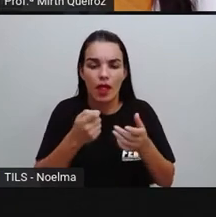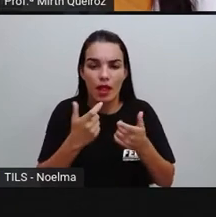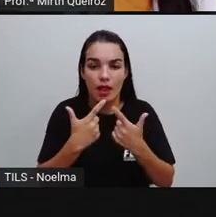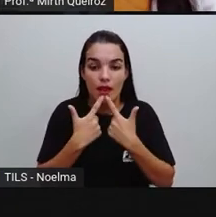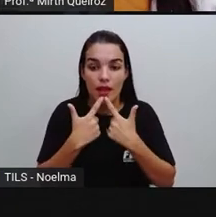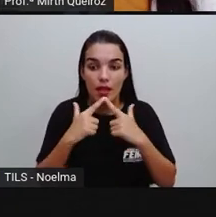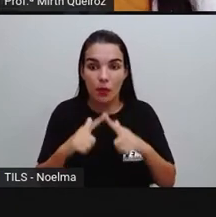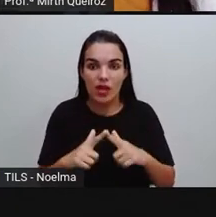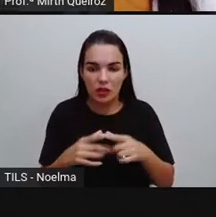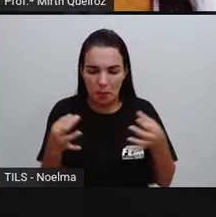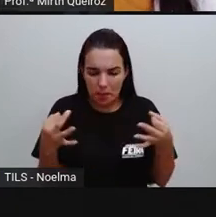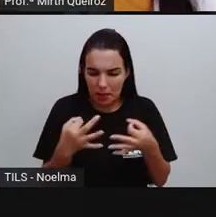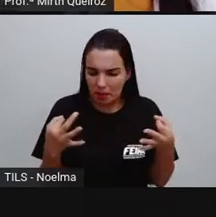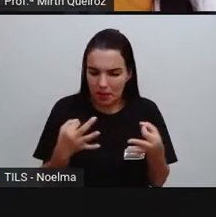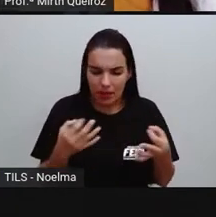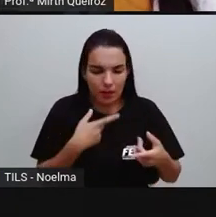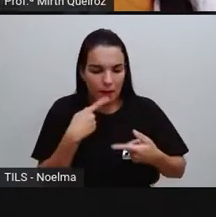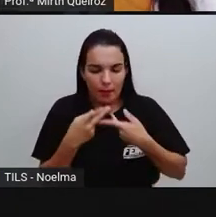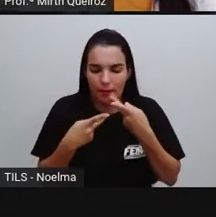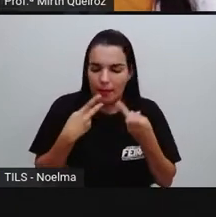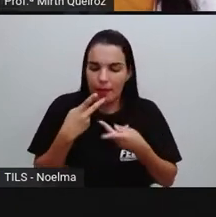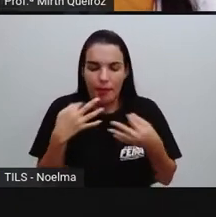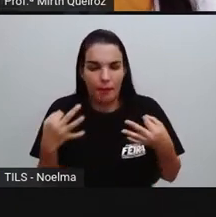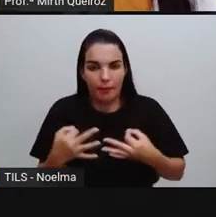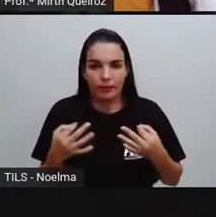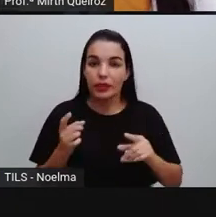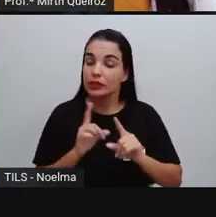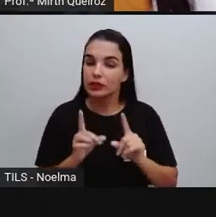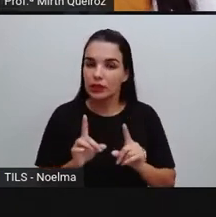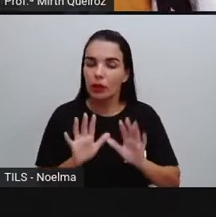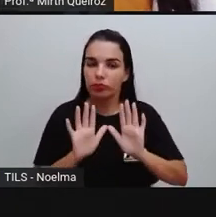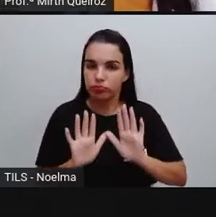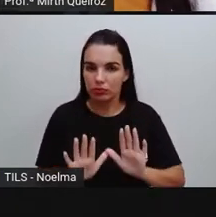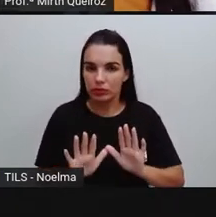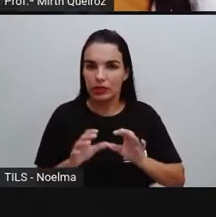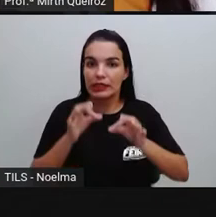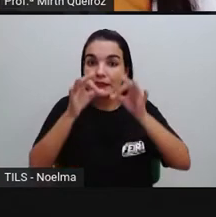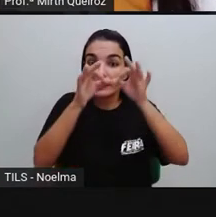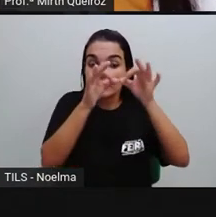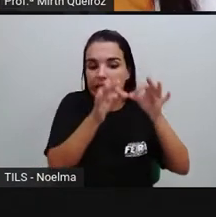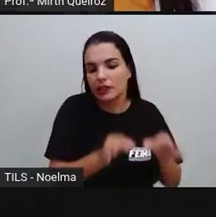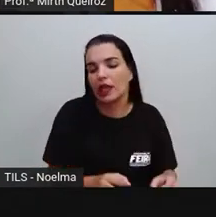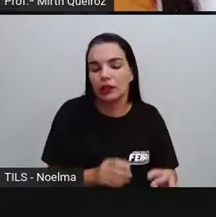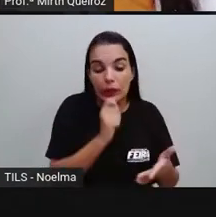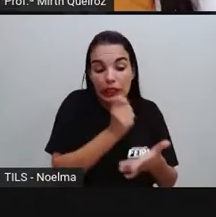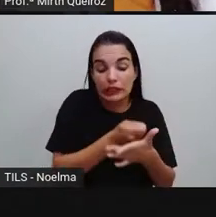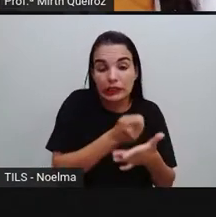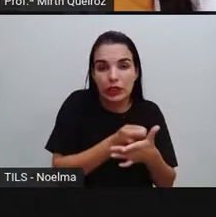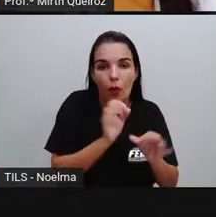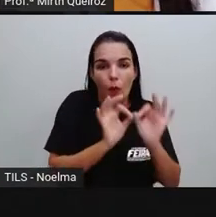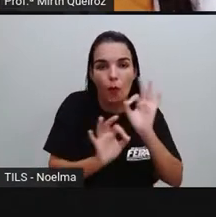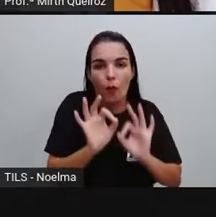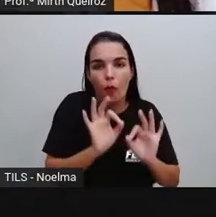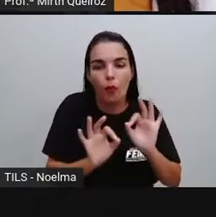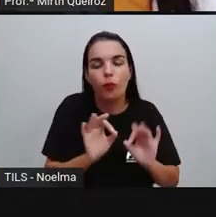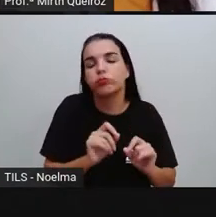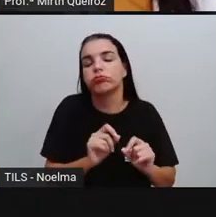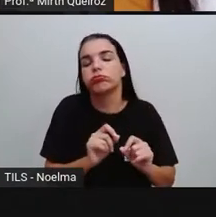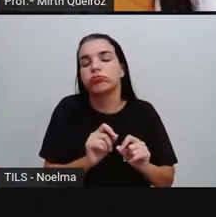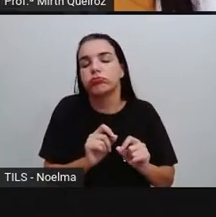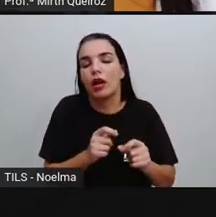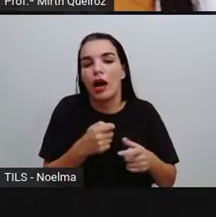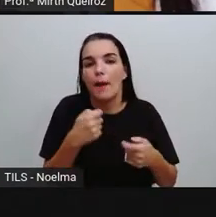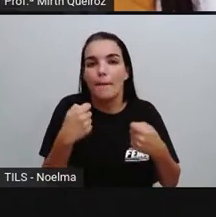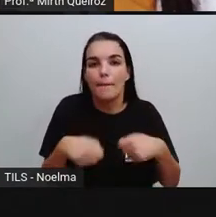linguagem mais rebuscada, né? No caso, uma linguagem mais difícil. Não. Pelo contrário. Exige, sim, uma linguagem formal,